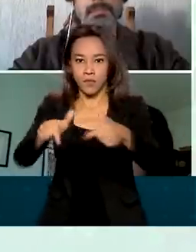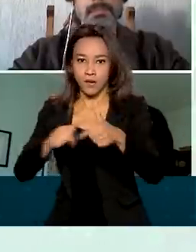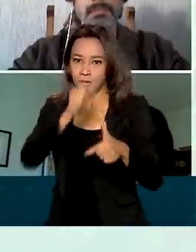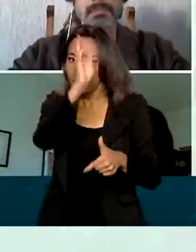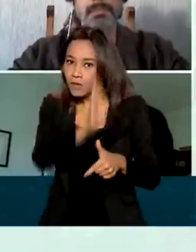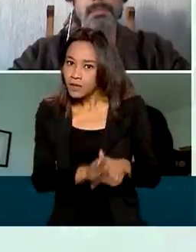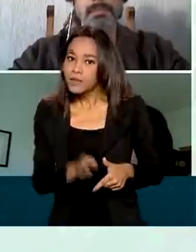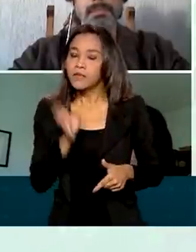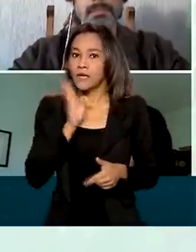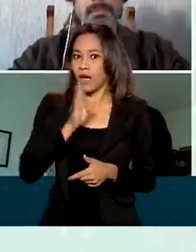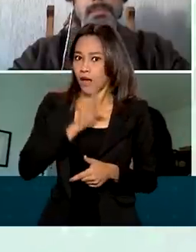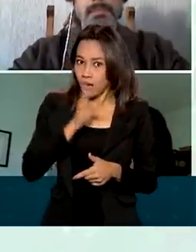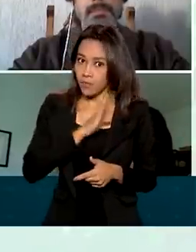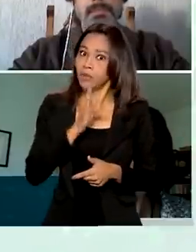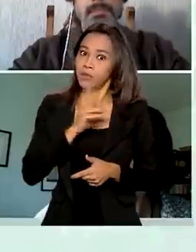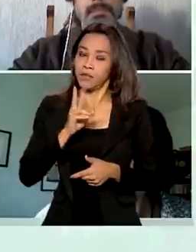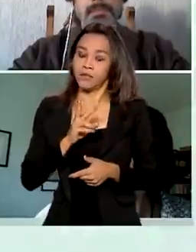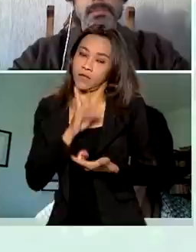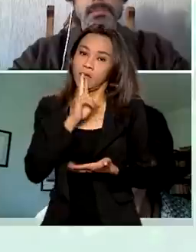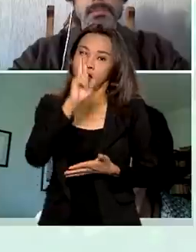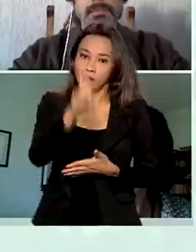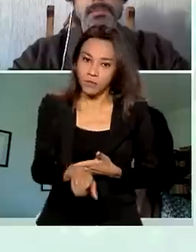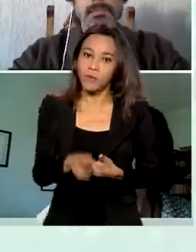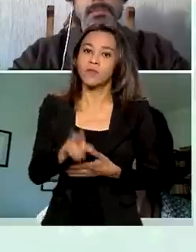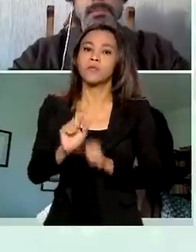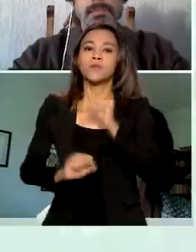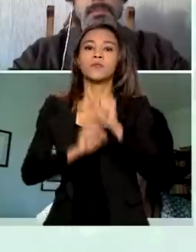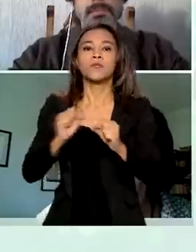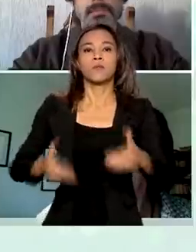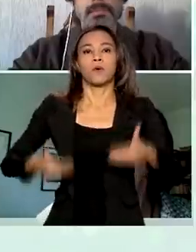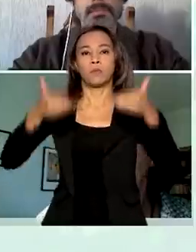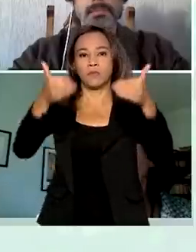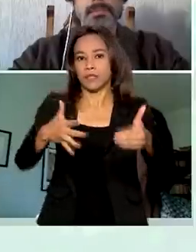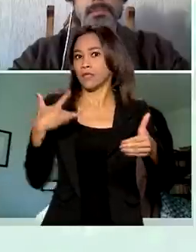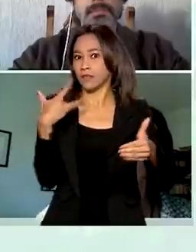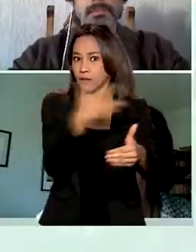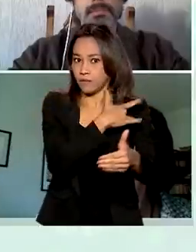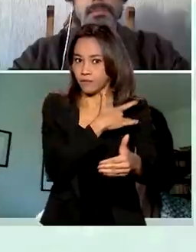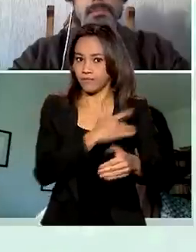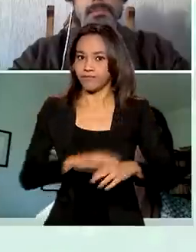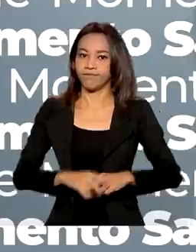rapidamente a logística necessária para o Ministério da Saúde.